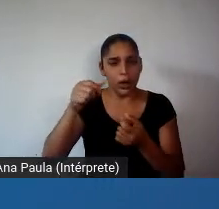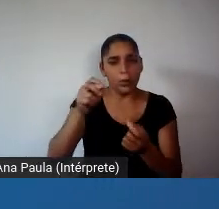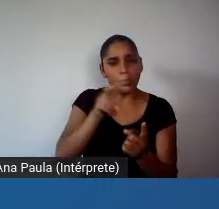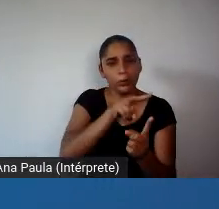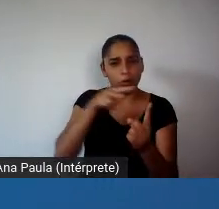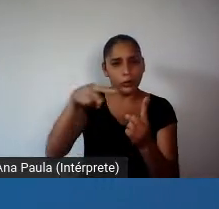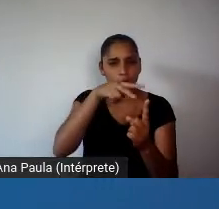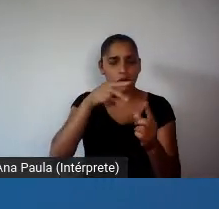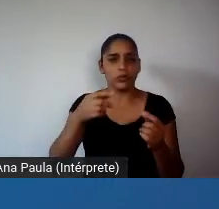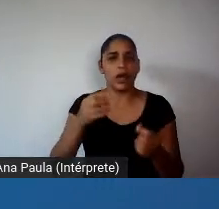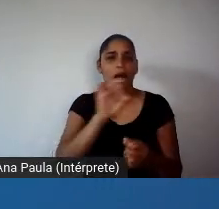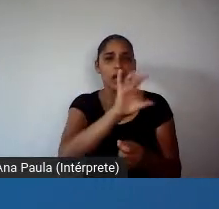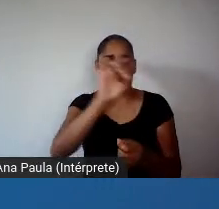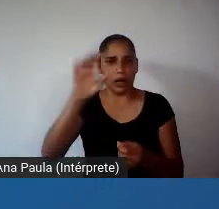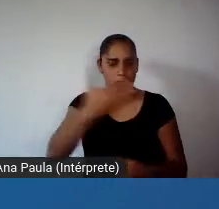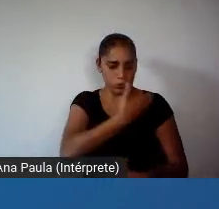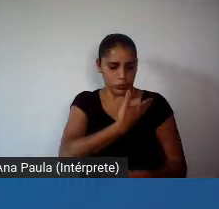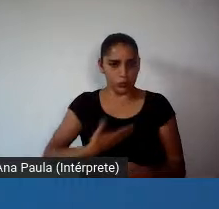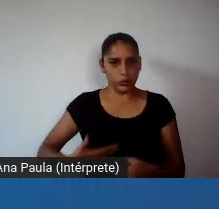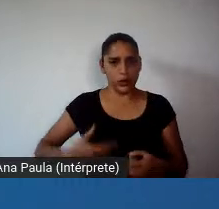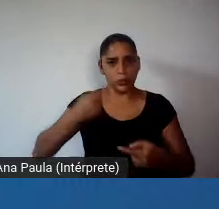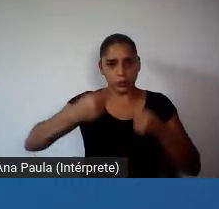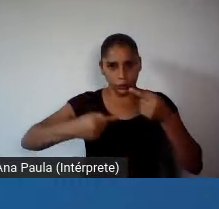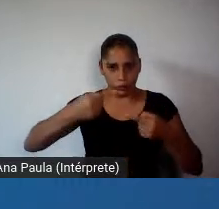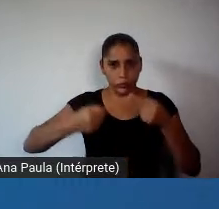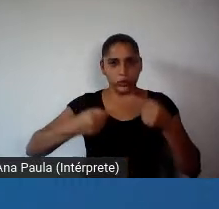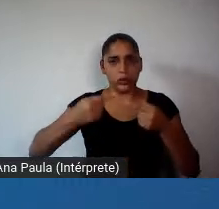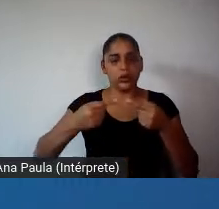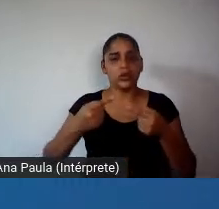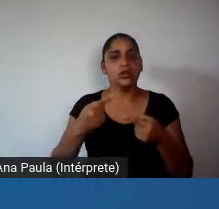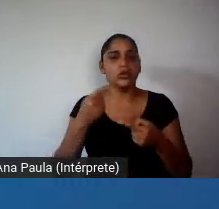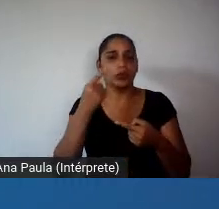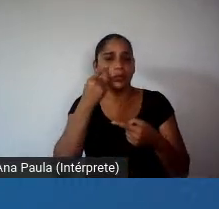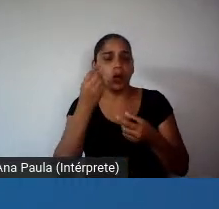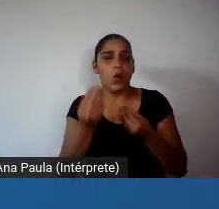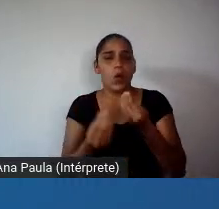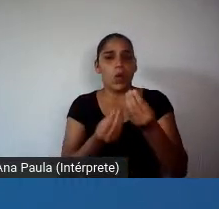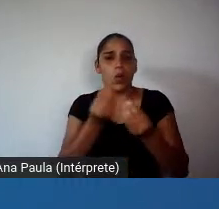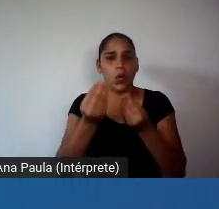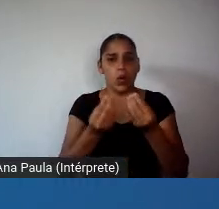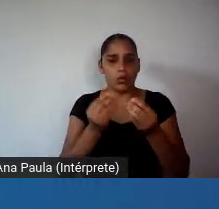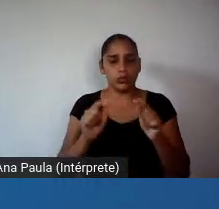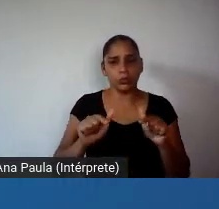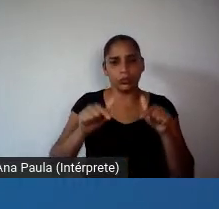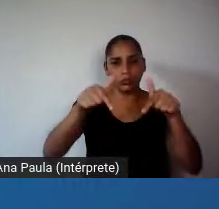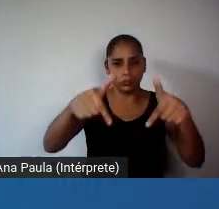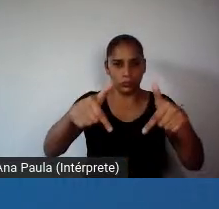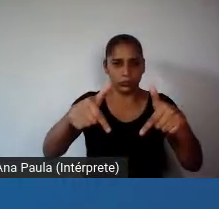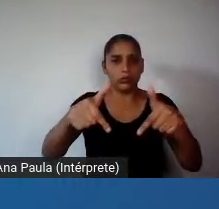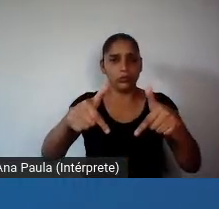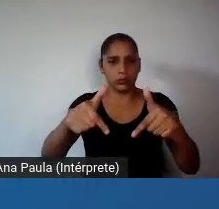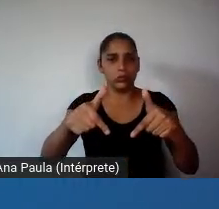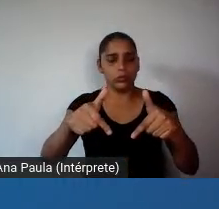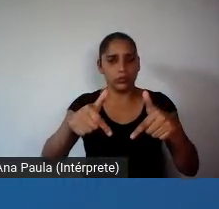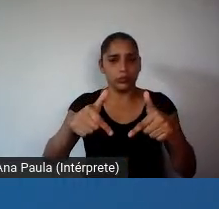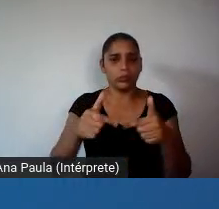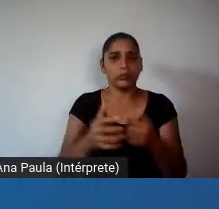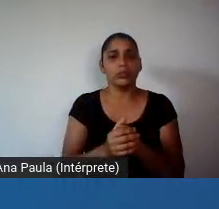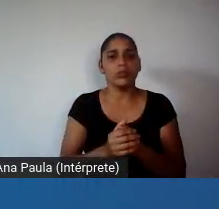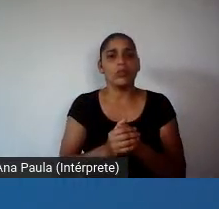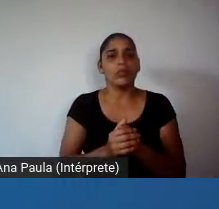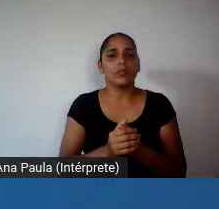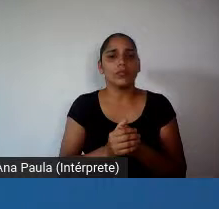governos, né, de determinar o quanto, né, as ações, é, seriam